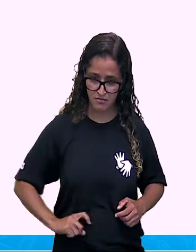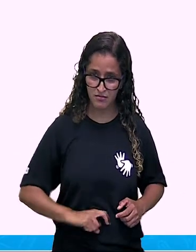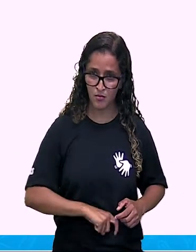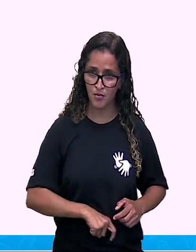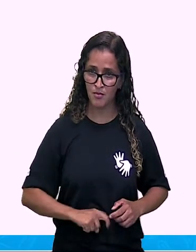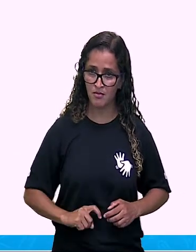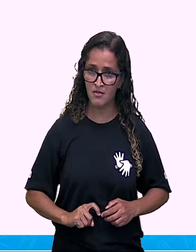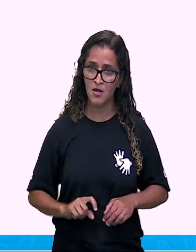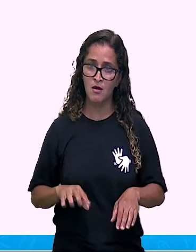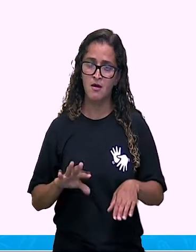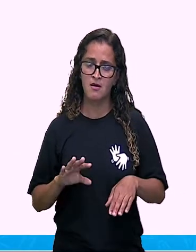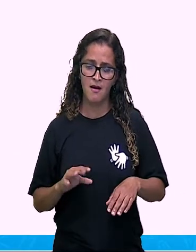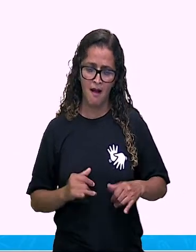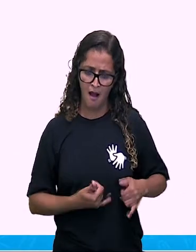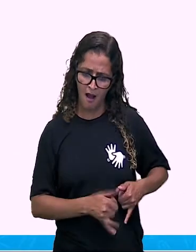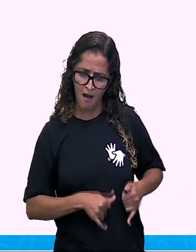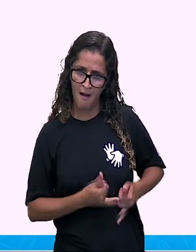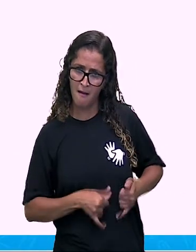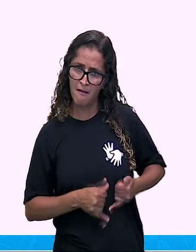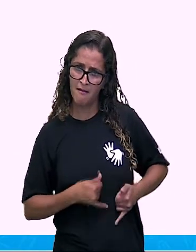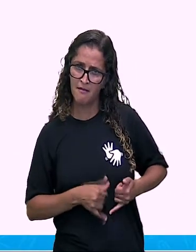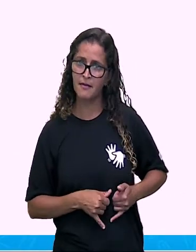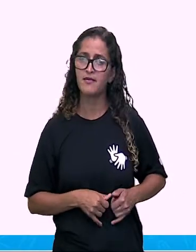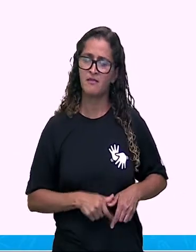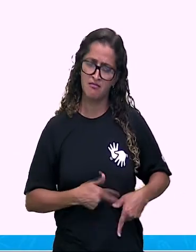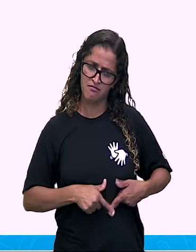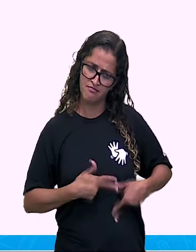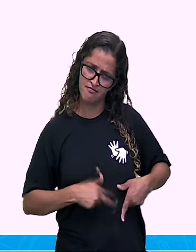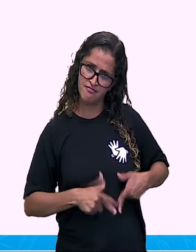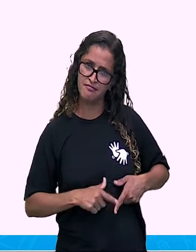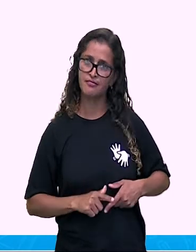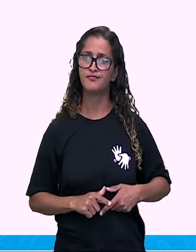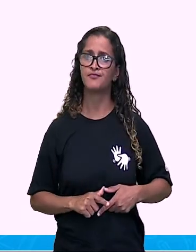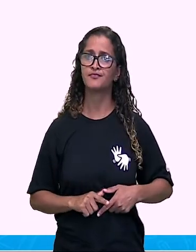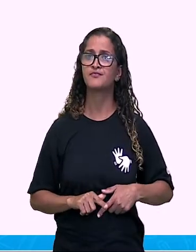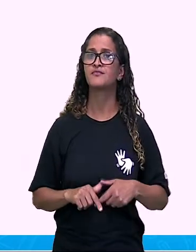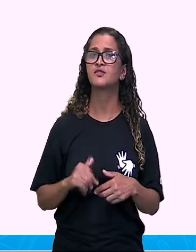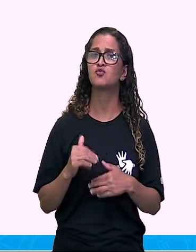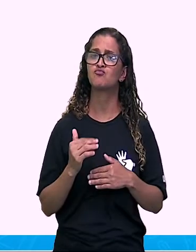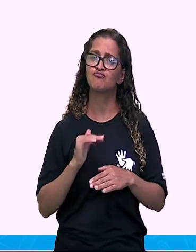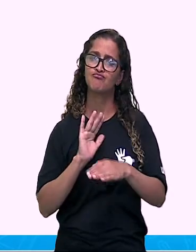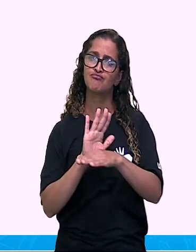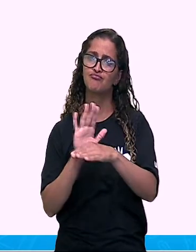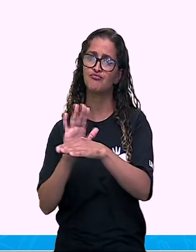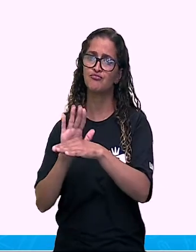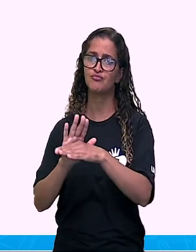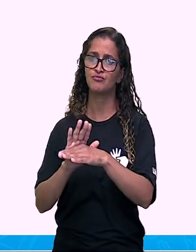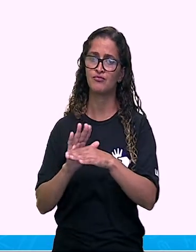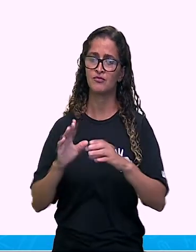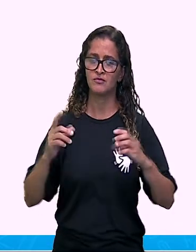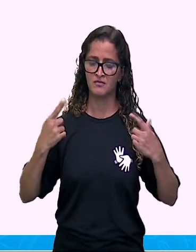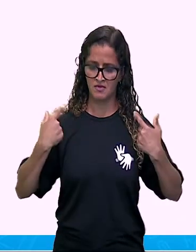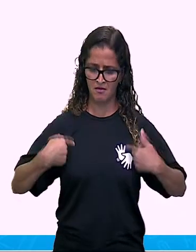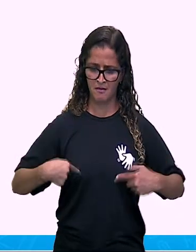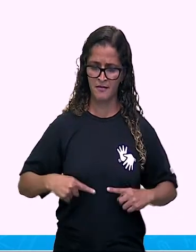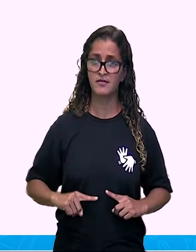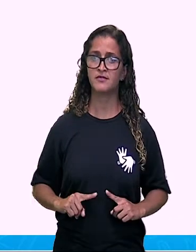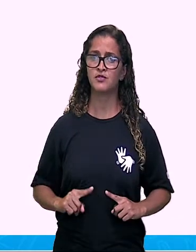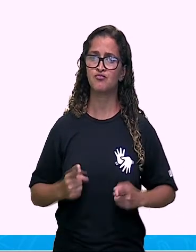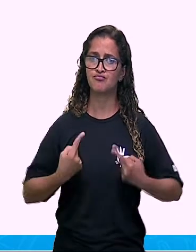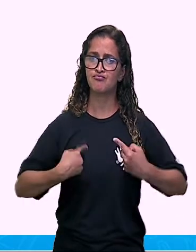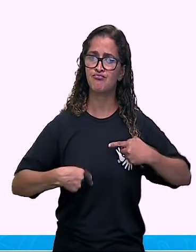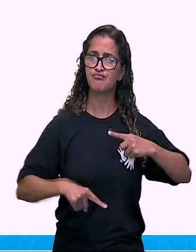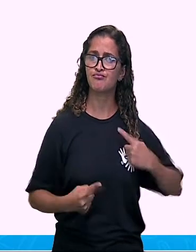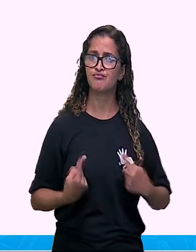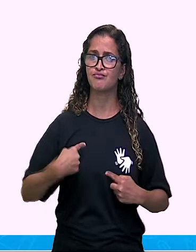o metabolismo a absorver nutrientes, e também ajudam a manter a estrutura e a função imunológica. Então, olha